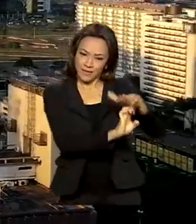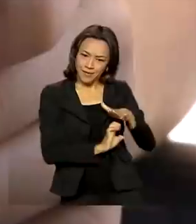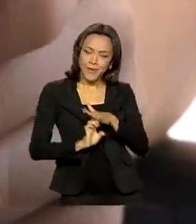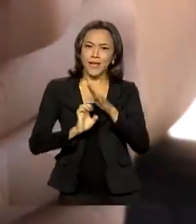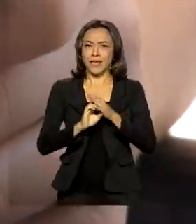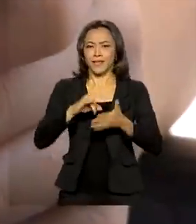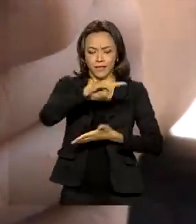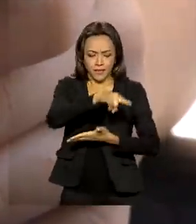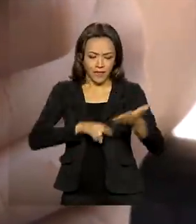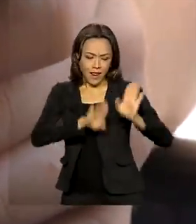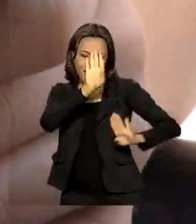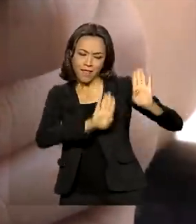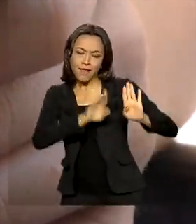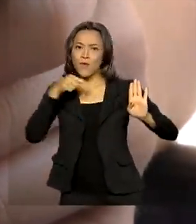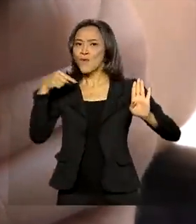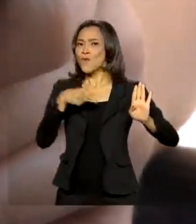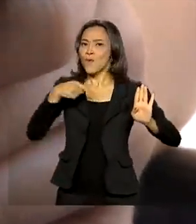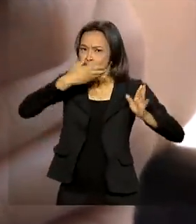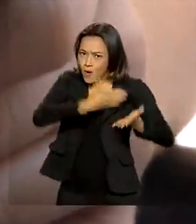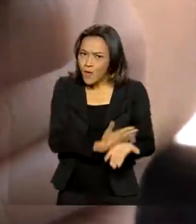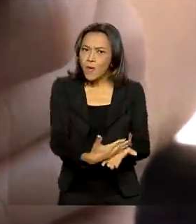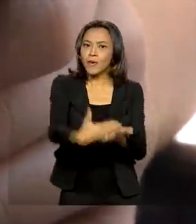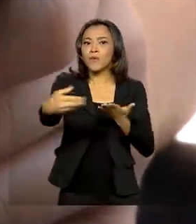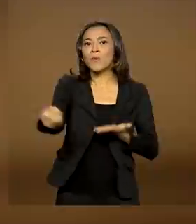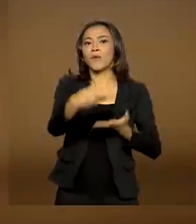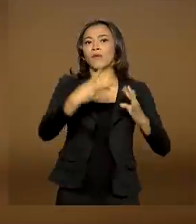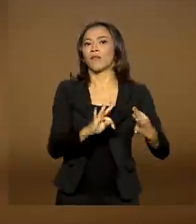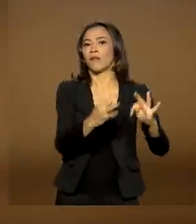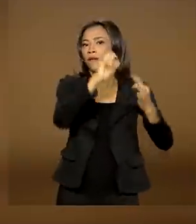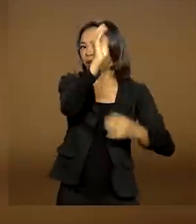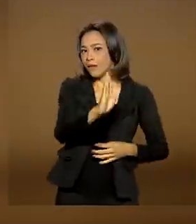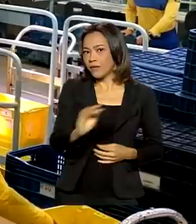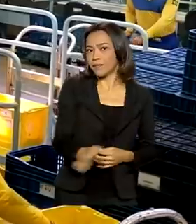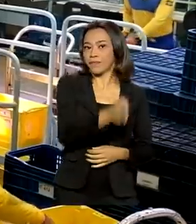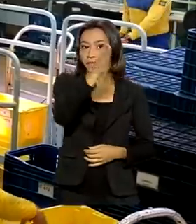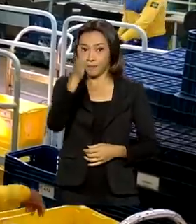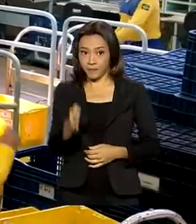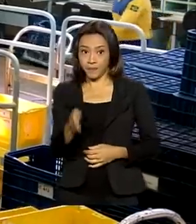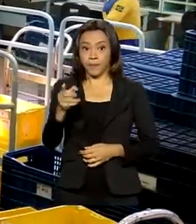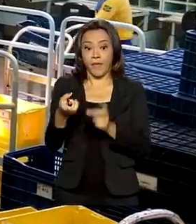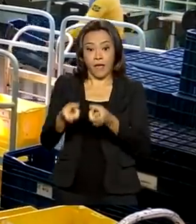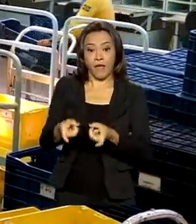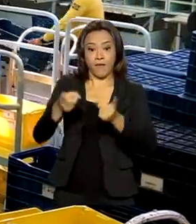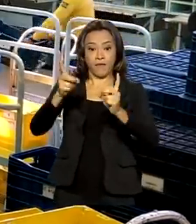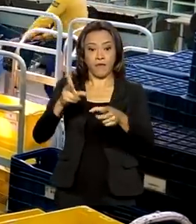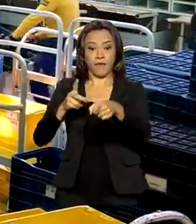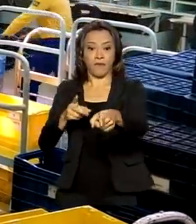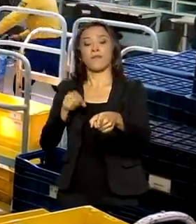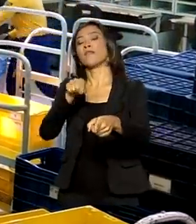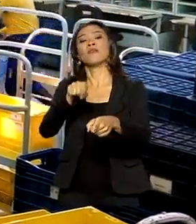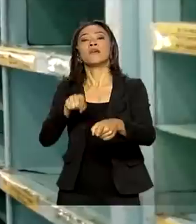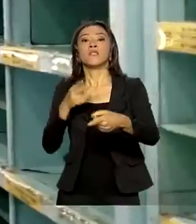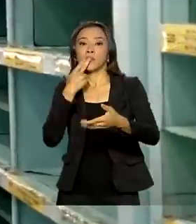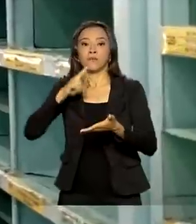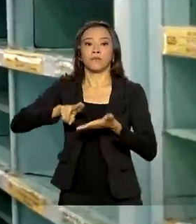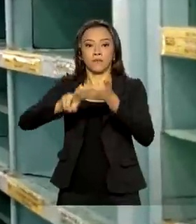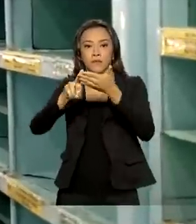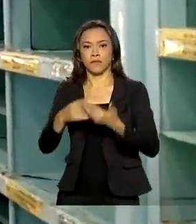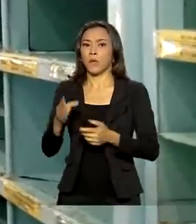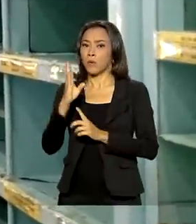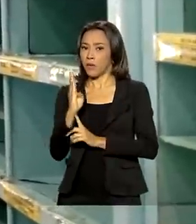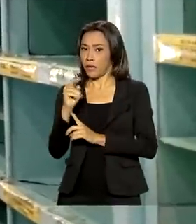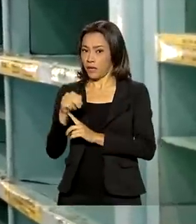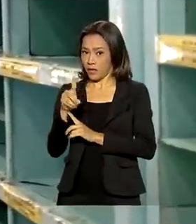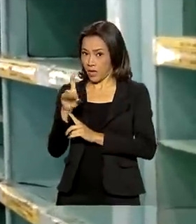licitação para dar início à nova tecnologia no Brasil. Privatização dos Correios, PNDES reúne autoridades para